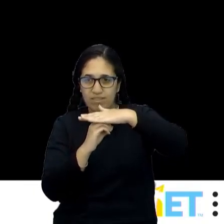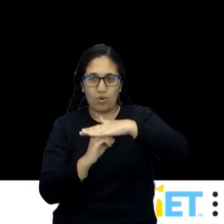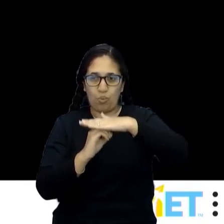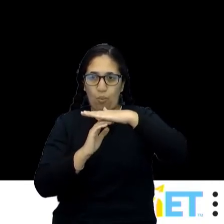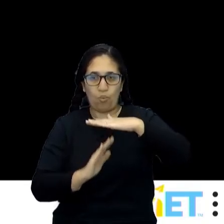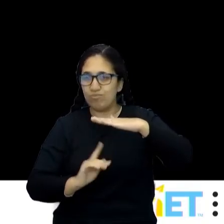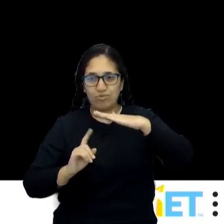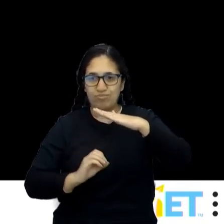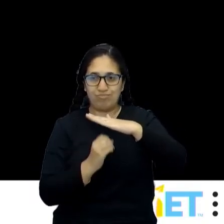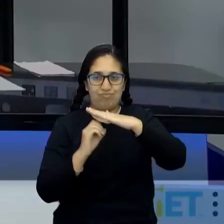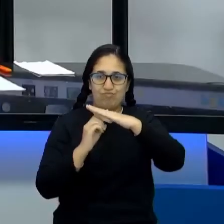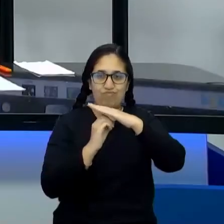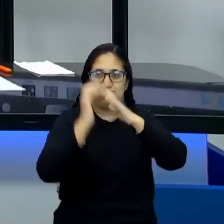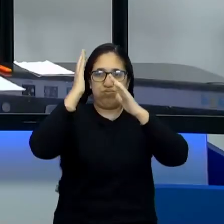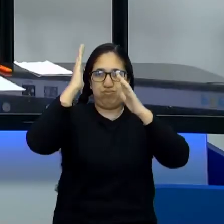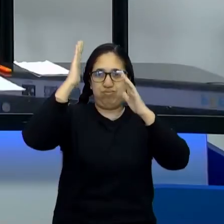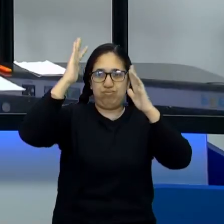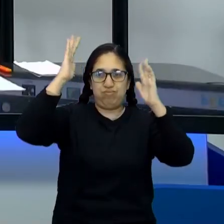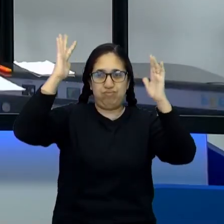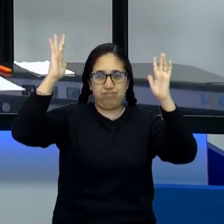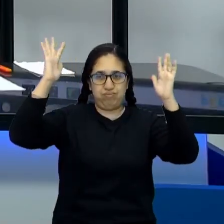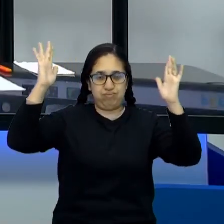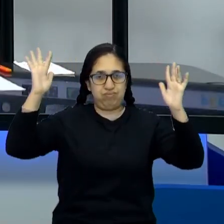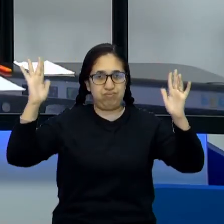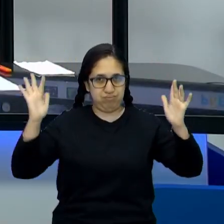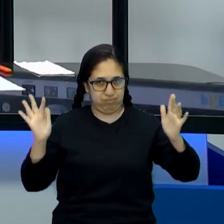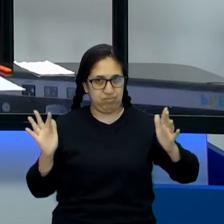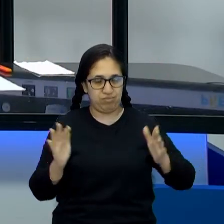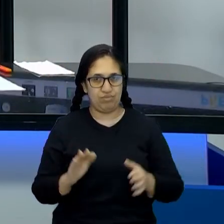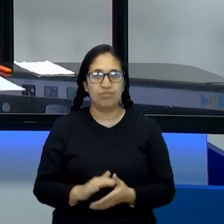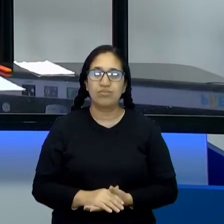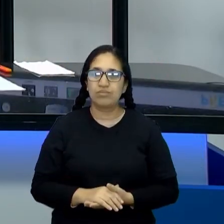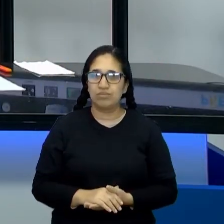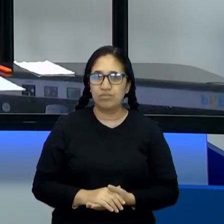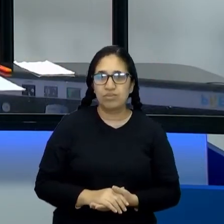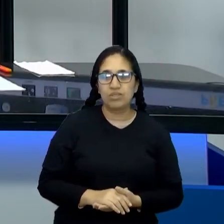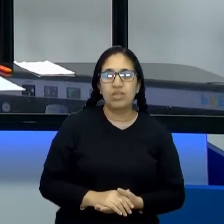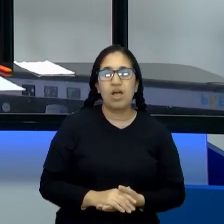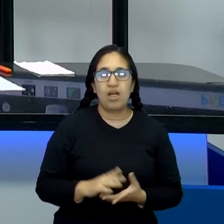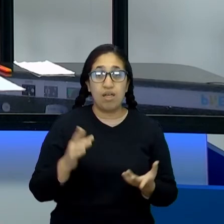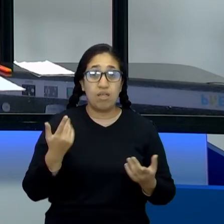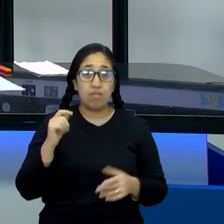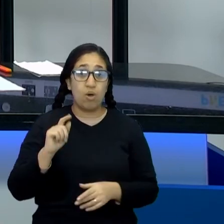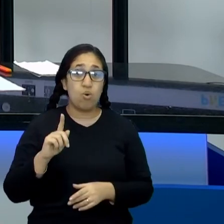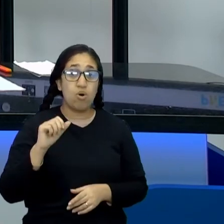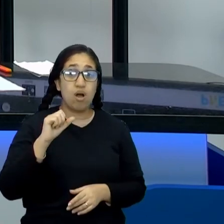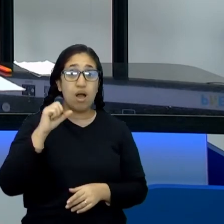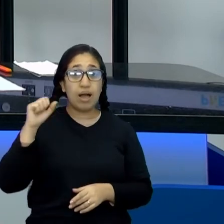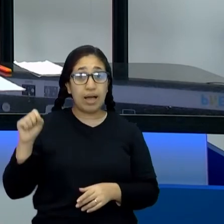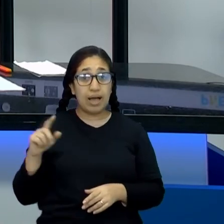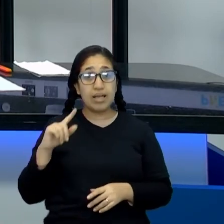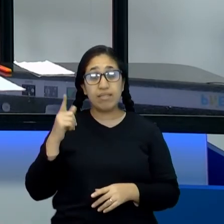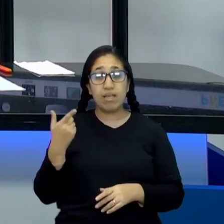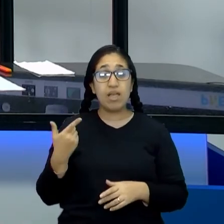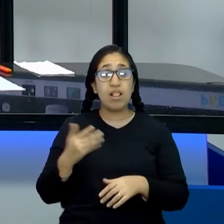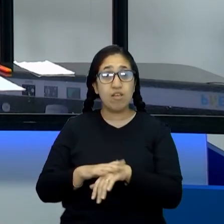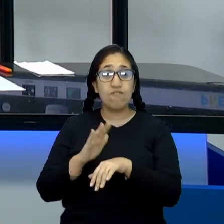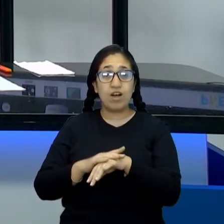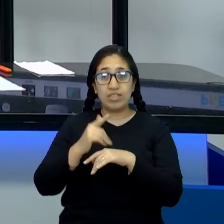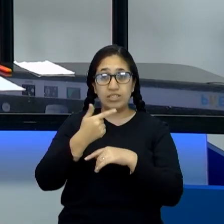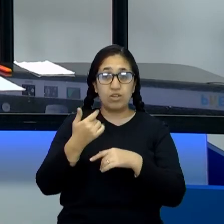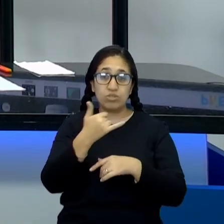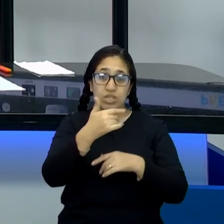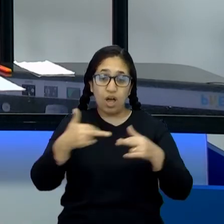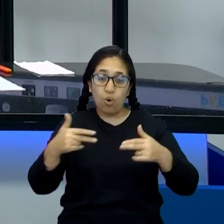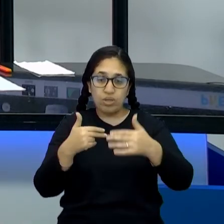manter um gás, né? Preso e aumentando a pressão. Por isso que a gente fala que o gás realiza trabalho. Ele empurra o que tá na